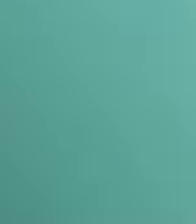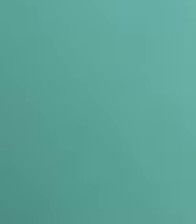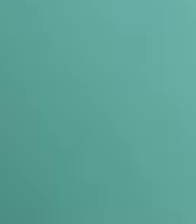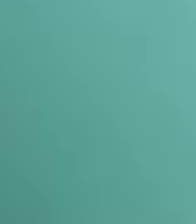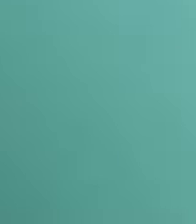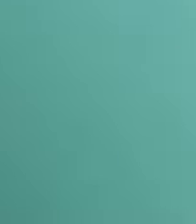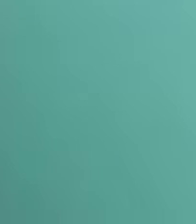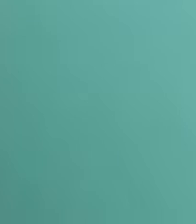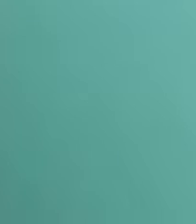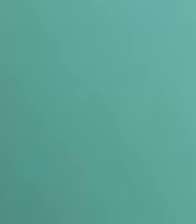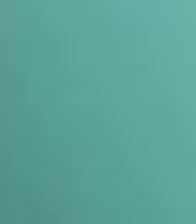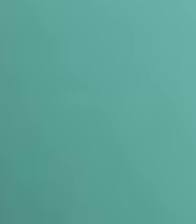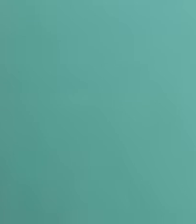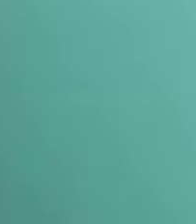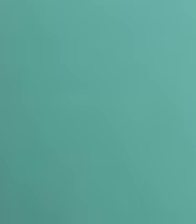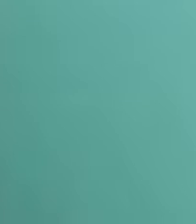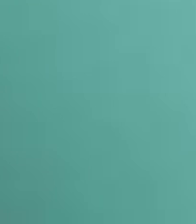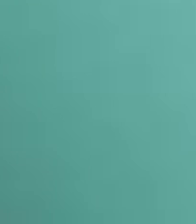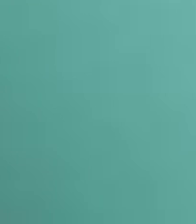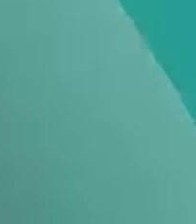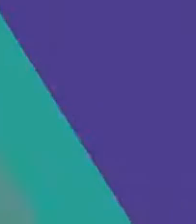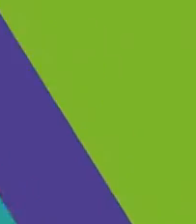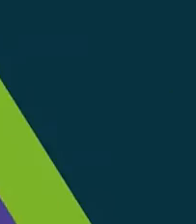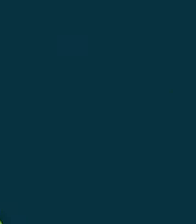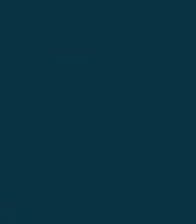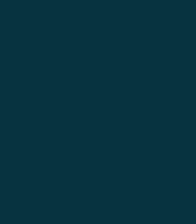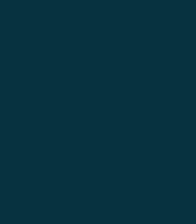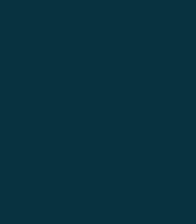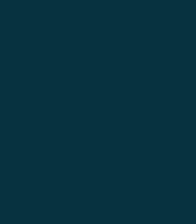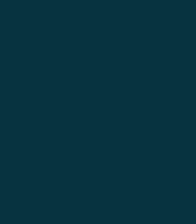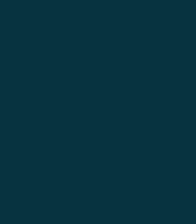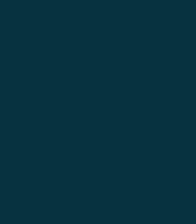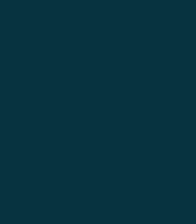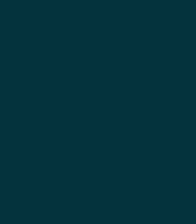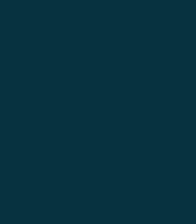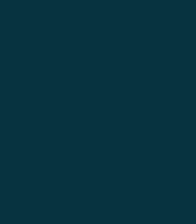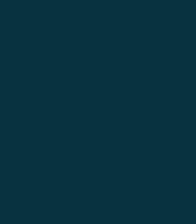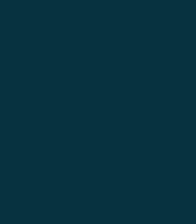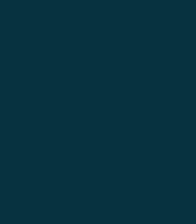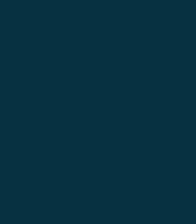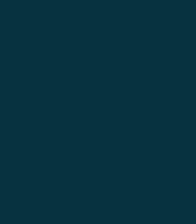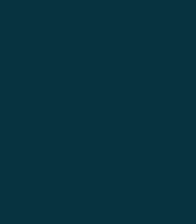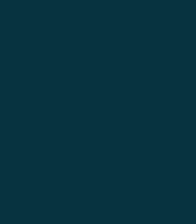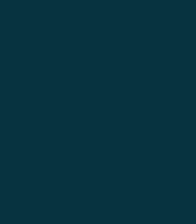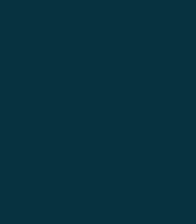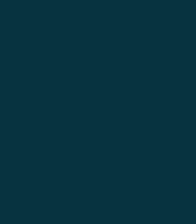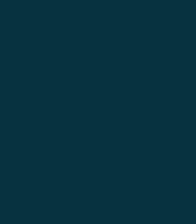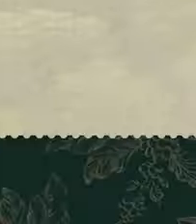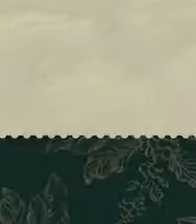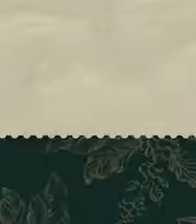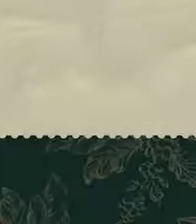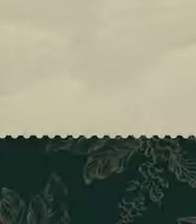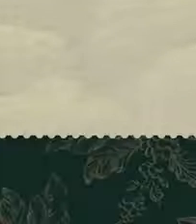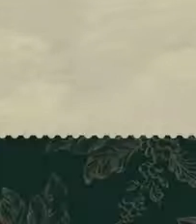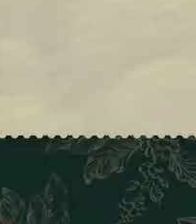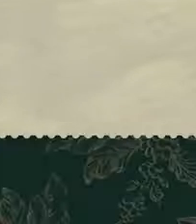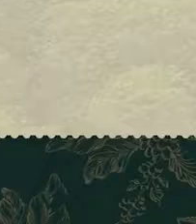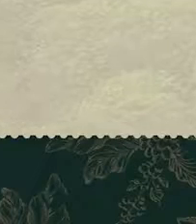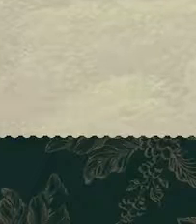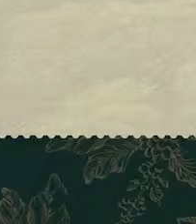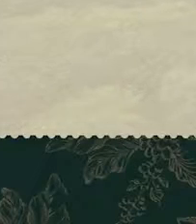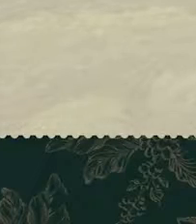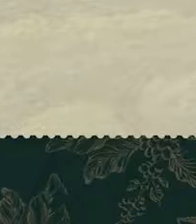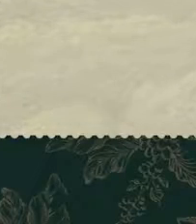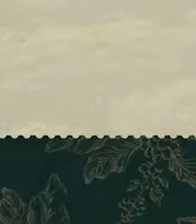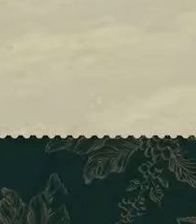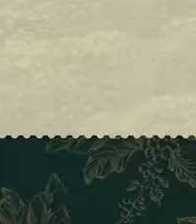Abra sua conta digital Cicobi Credit Cooper. Deixe a cooperação fazer parte da sua vida. Participe